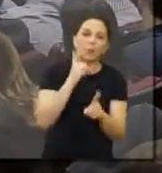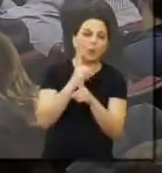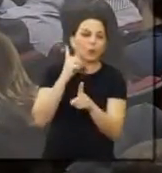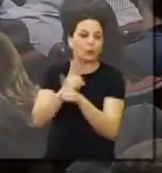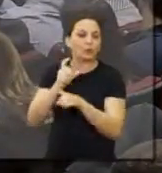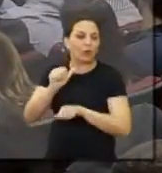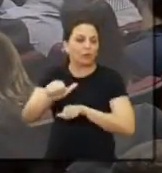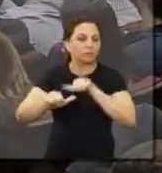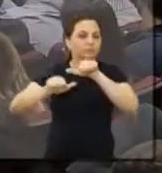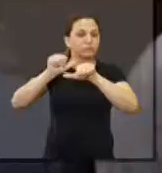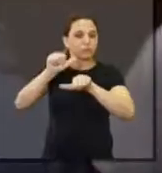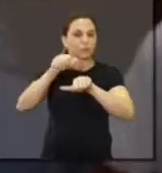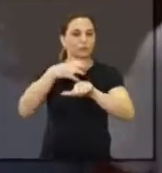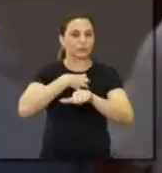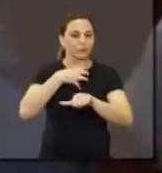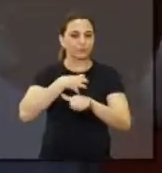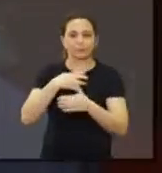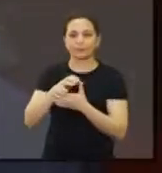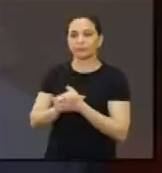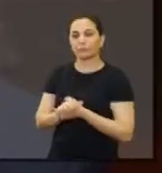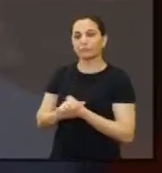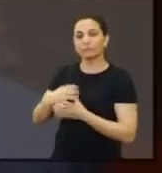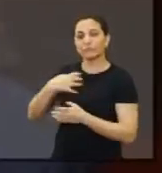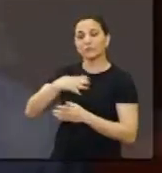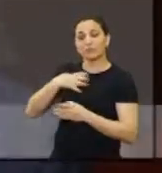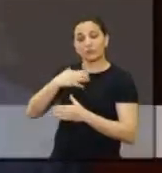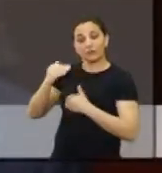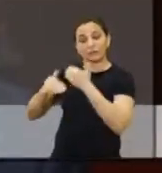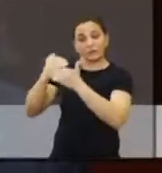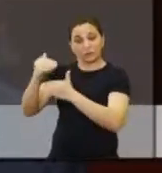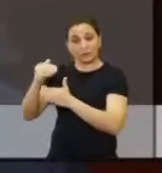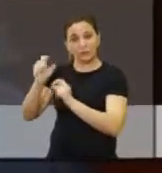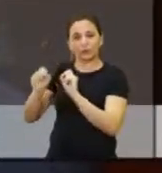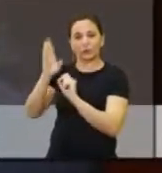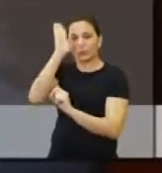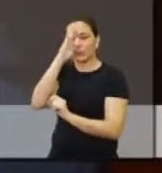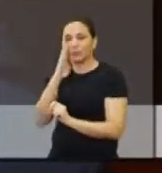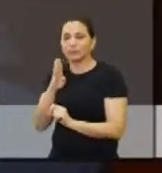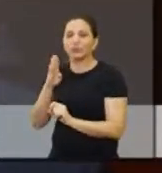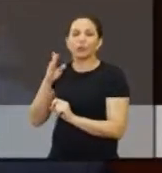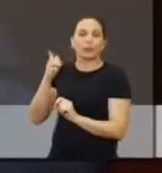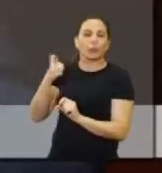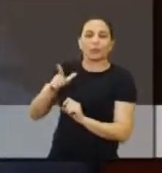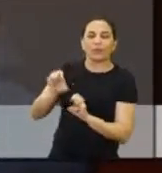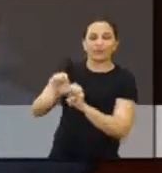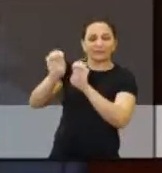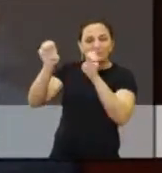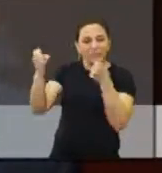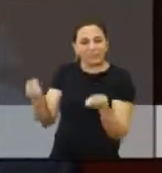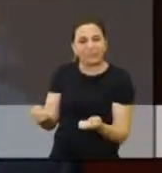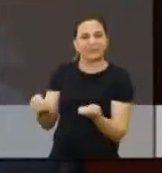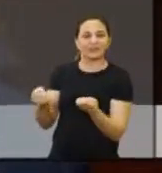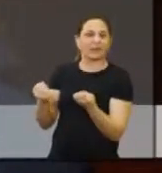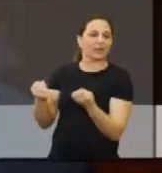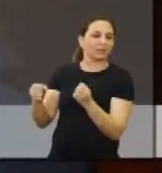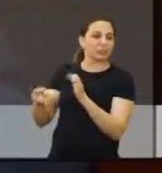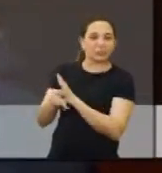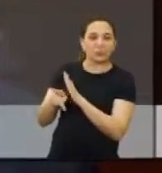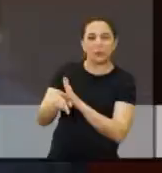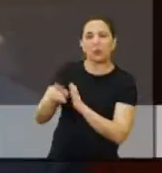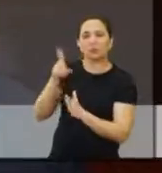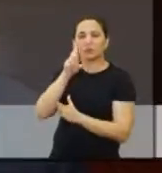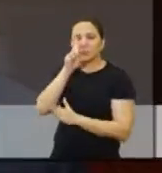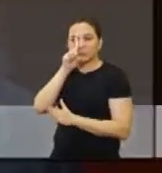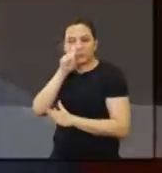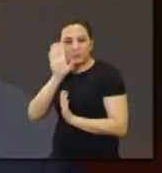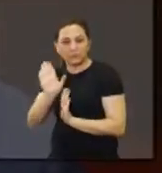transformações. Esse quadro evolutivo atual, muito embora o Brasil esteja numa instabilidade política e econômica extremamente severa,